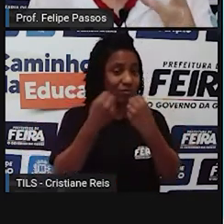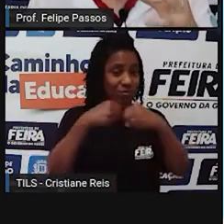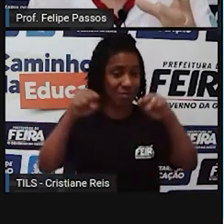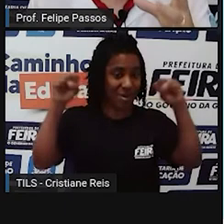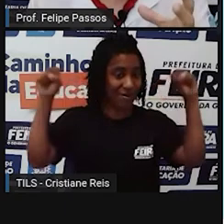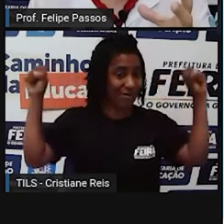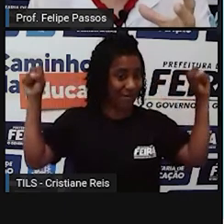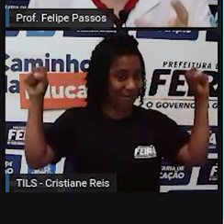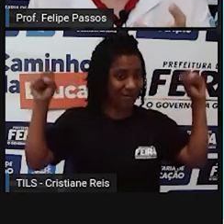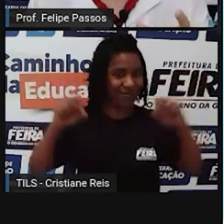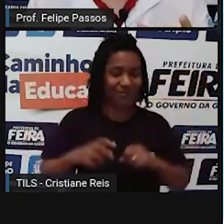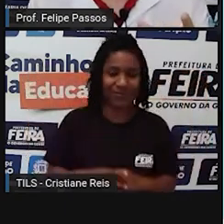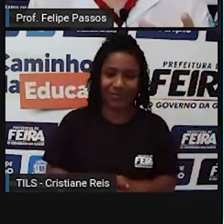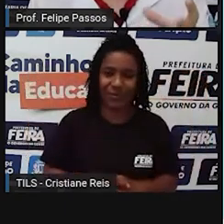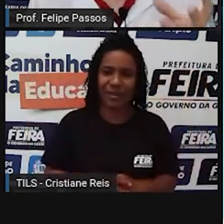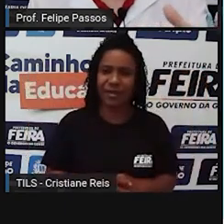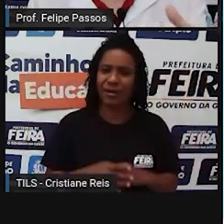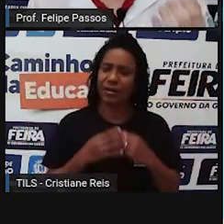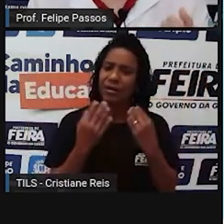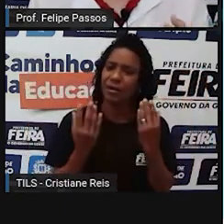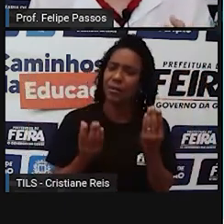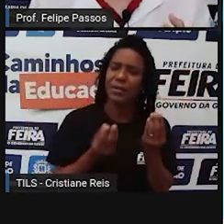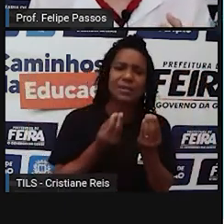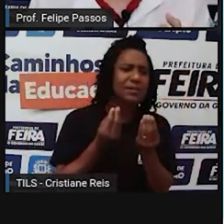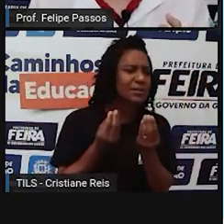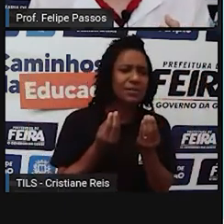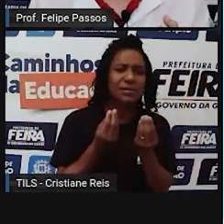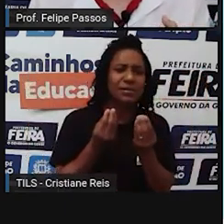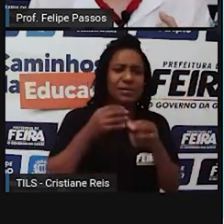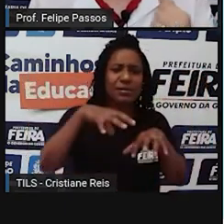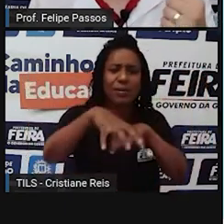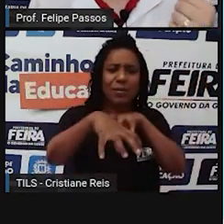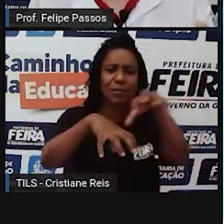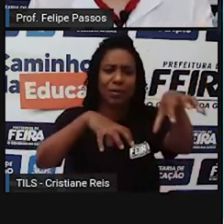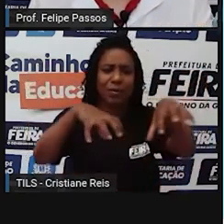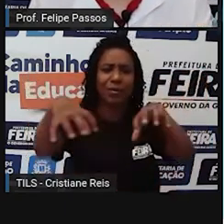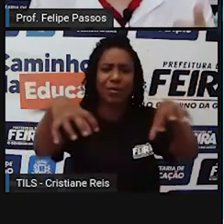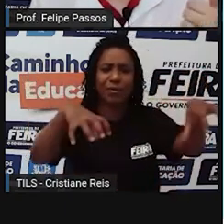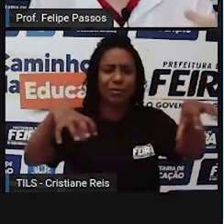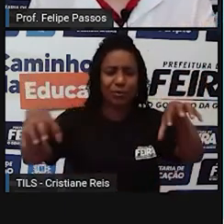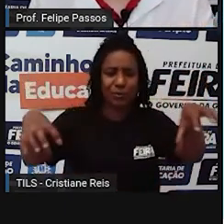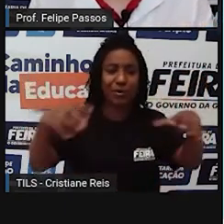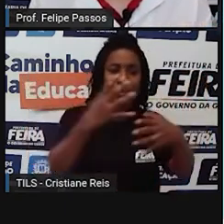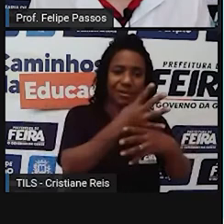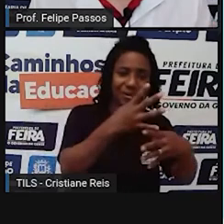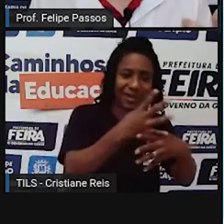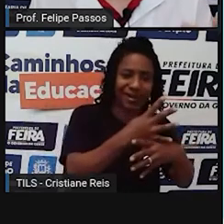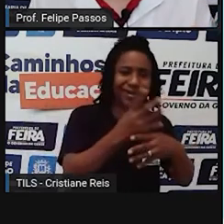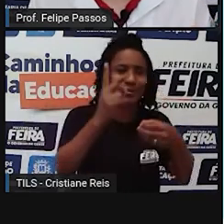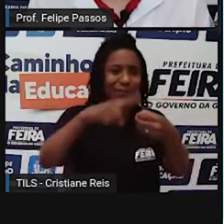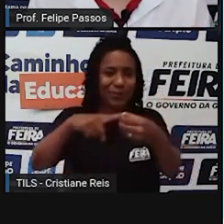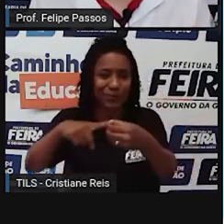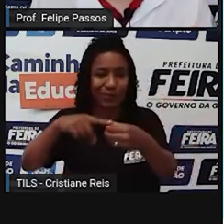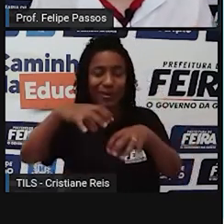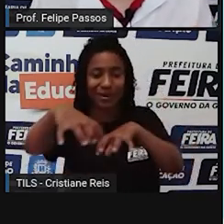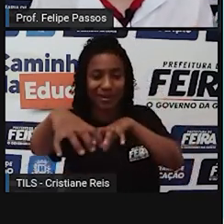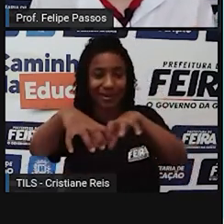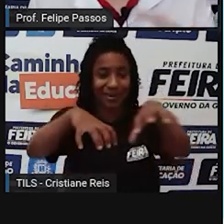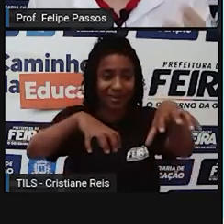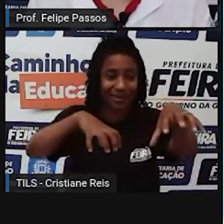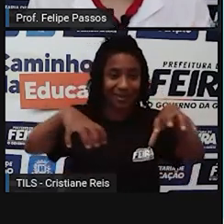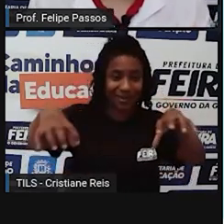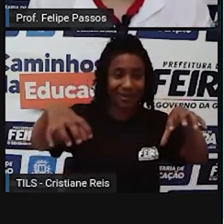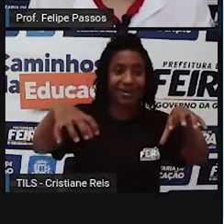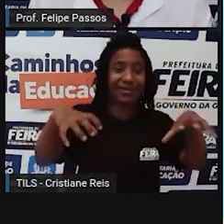Como é que começou esse processo do ser humano formar essas regiões, né? Cidade, metrópole, megalópole,